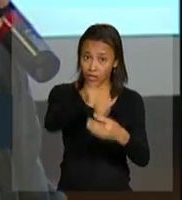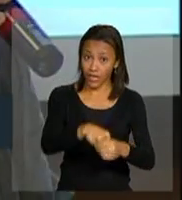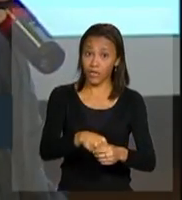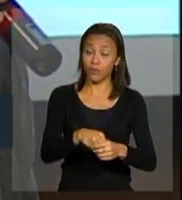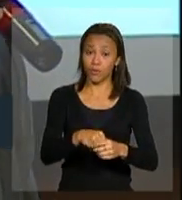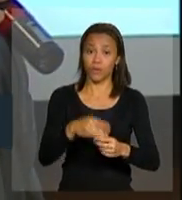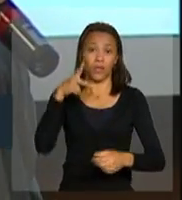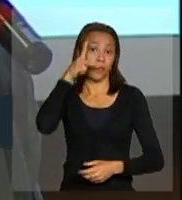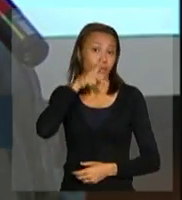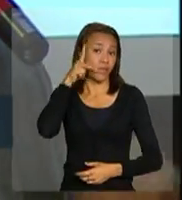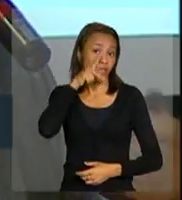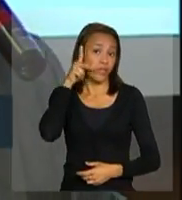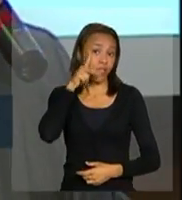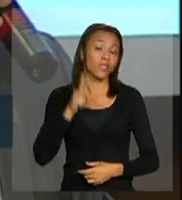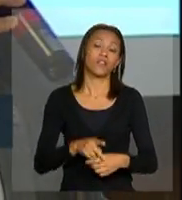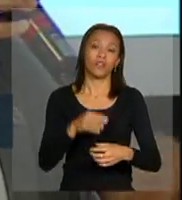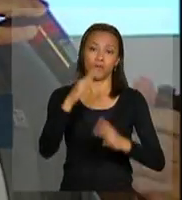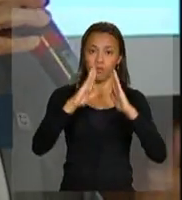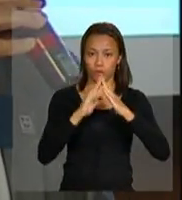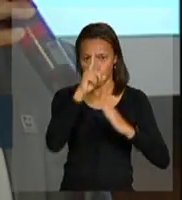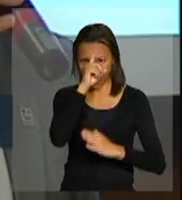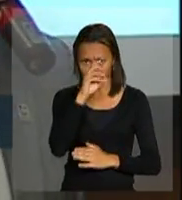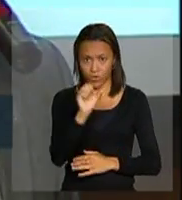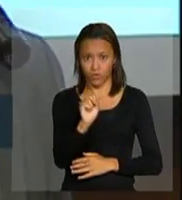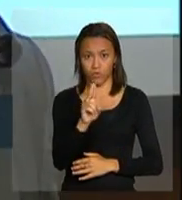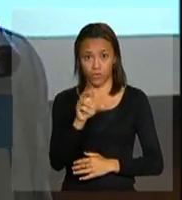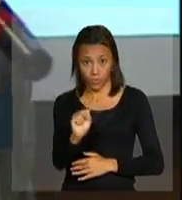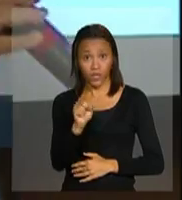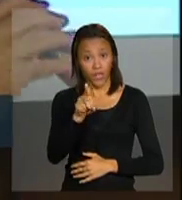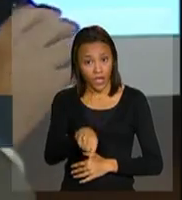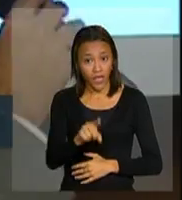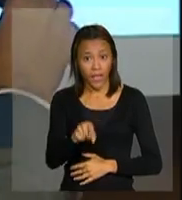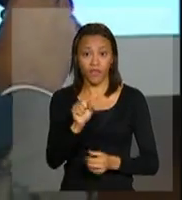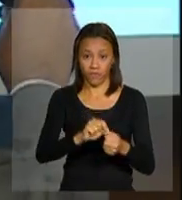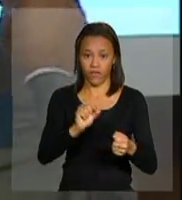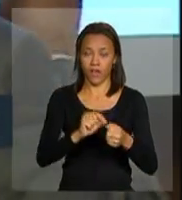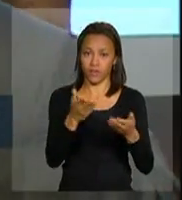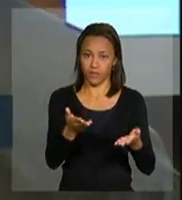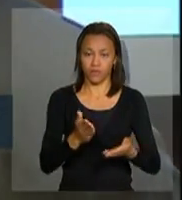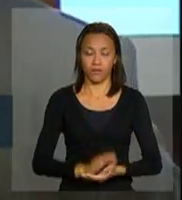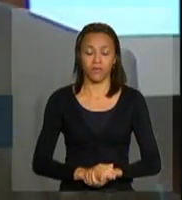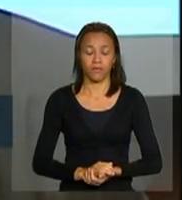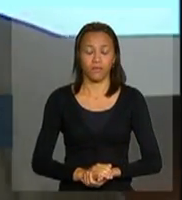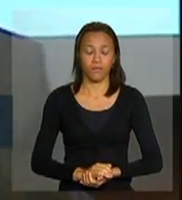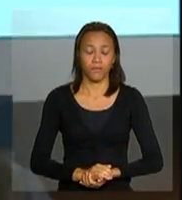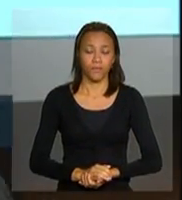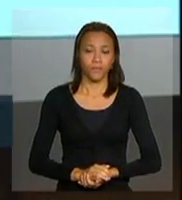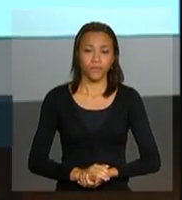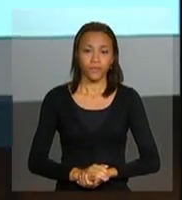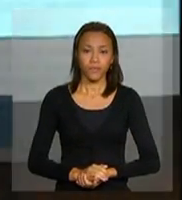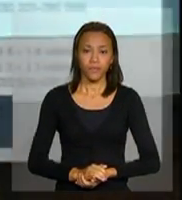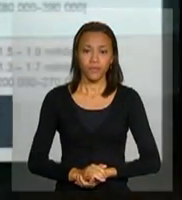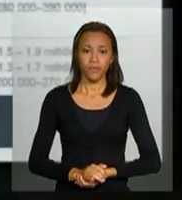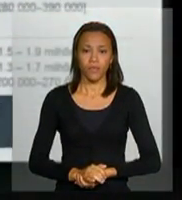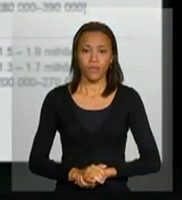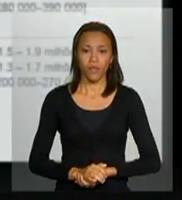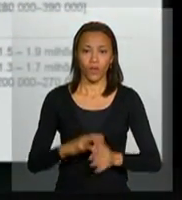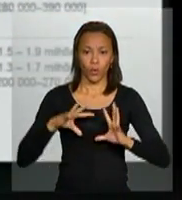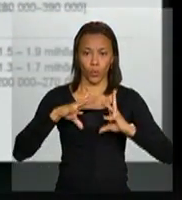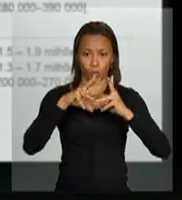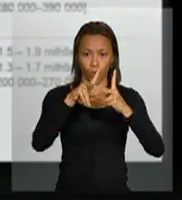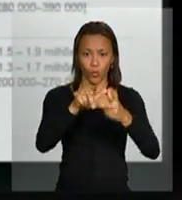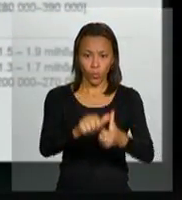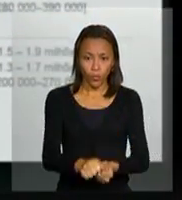na rede básica, e isso é a proposta que o NARES faz em nível global. Próximo, favor. Bem, o mundo